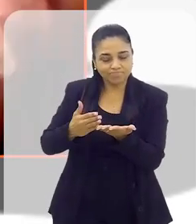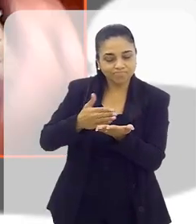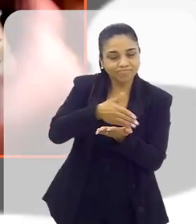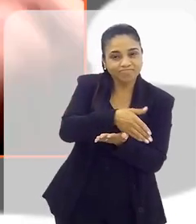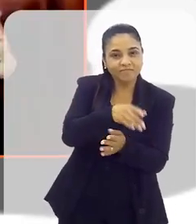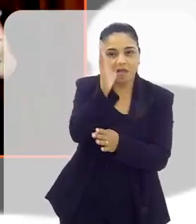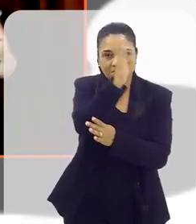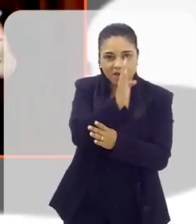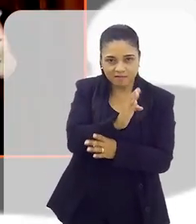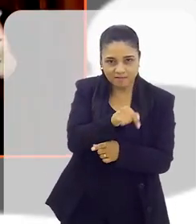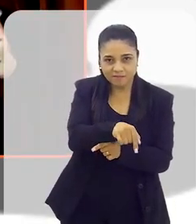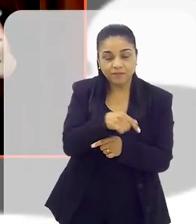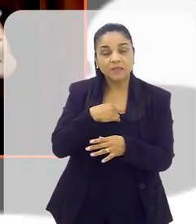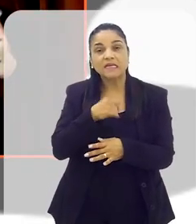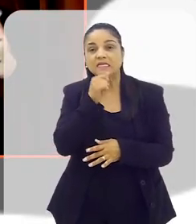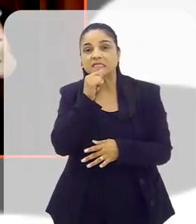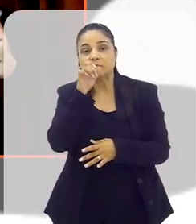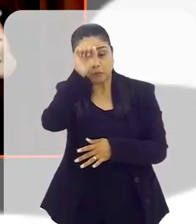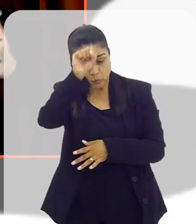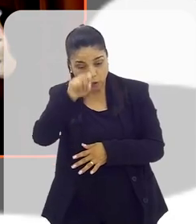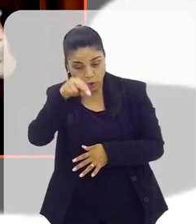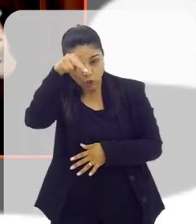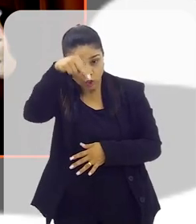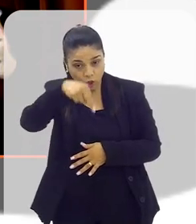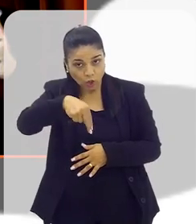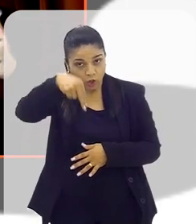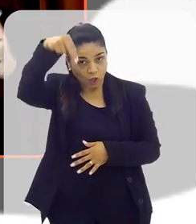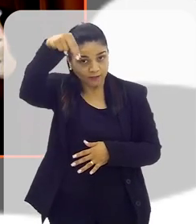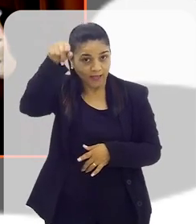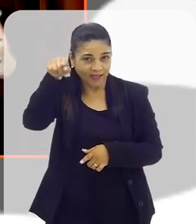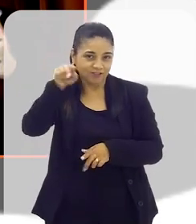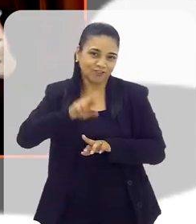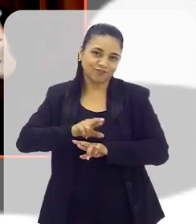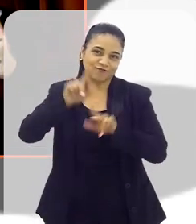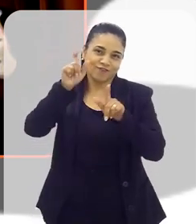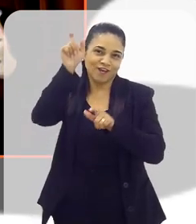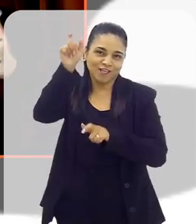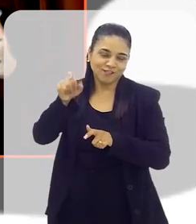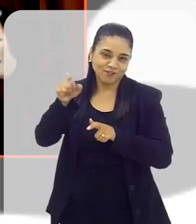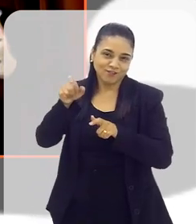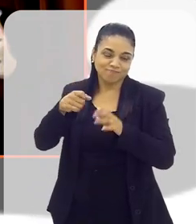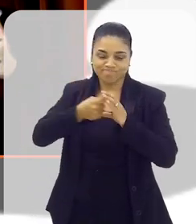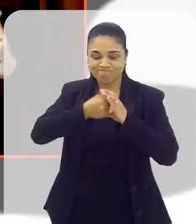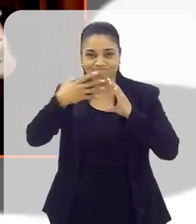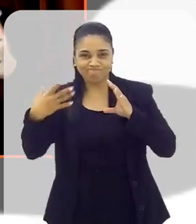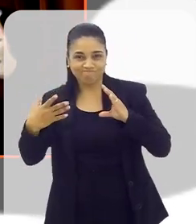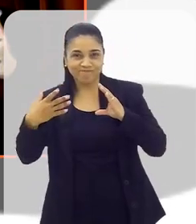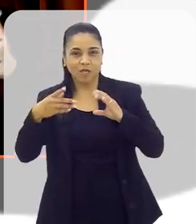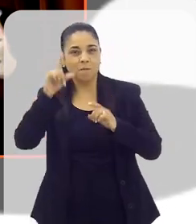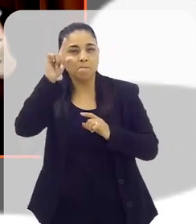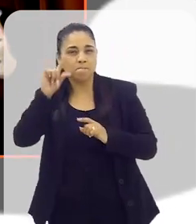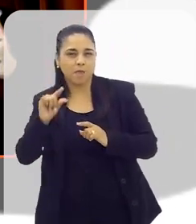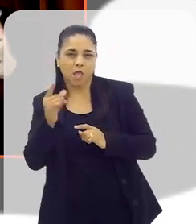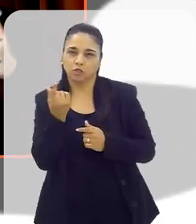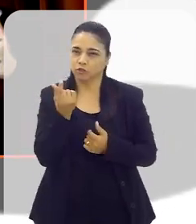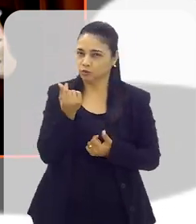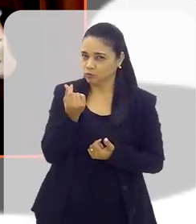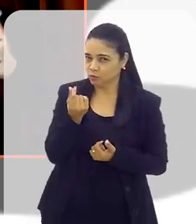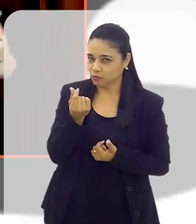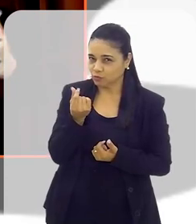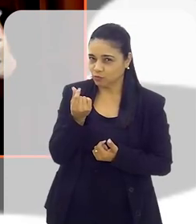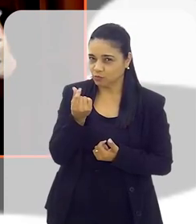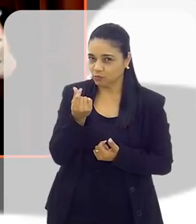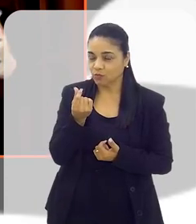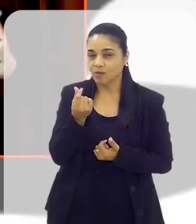Janeiro, ou que vai para o Nordeste, por exemplo, tem um perfil diferente. É um argentino de melhor poder aquisitivo.